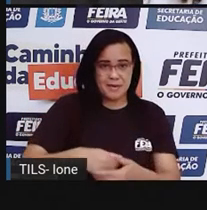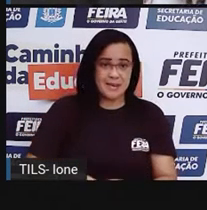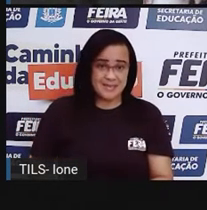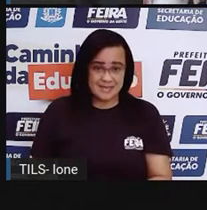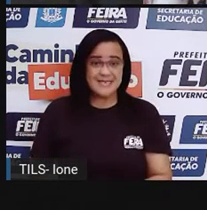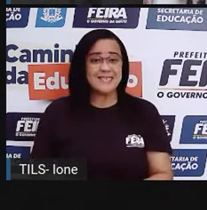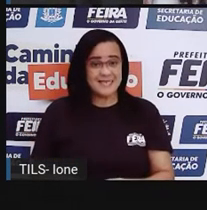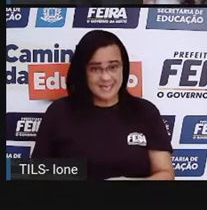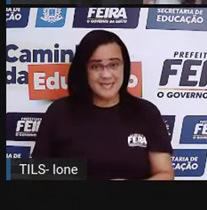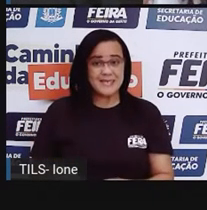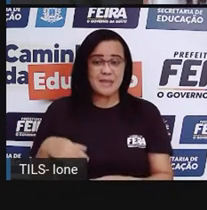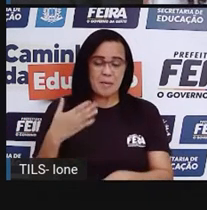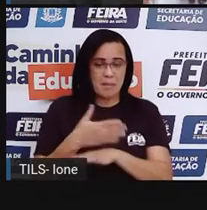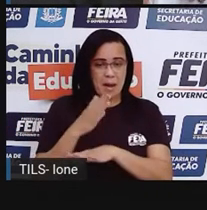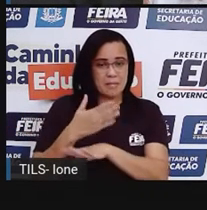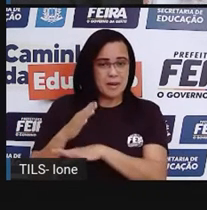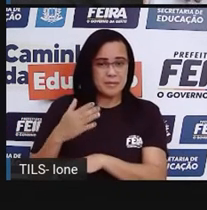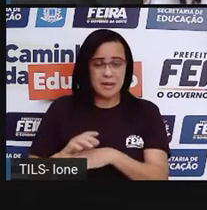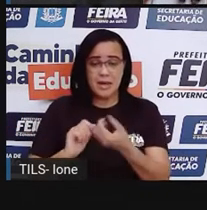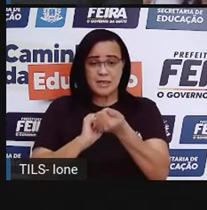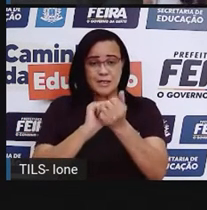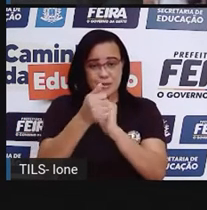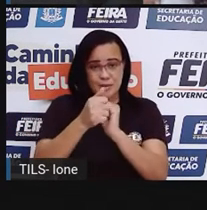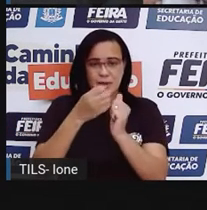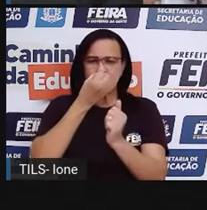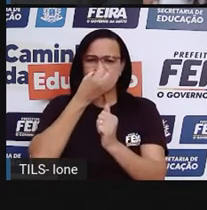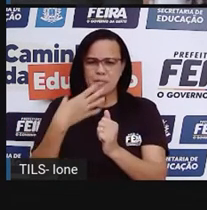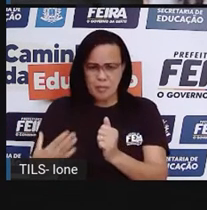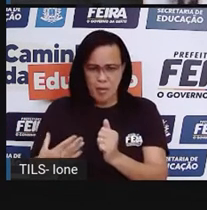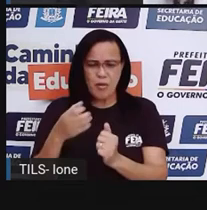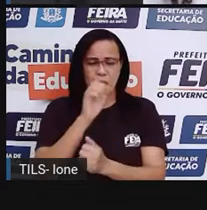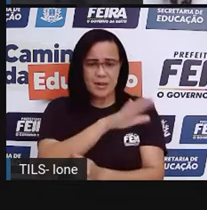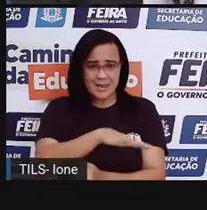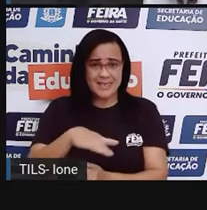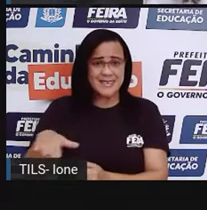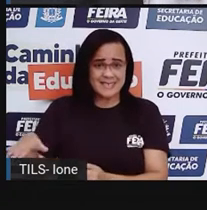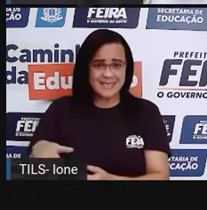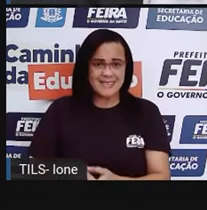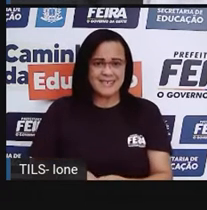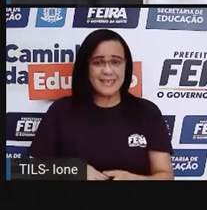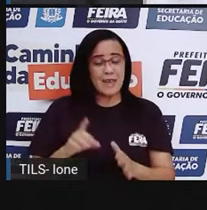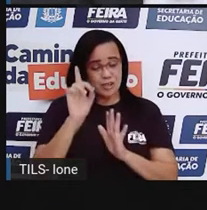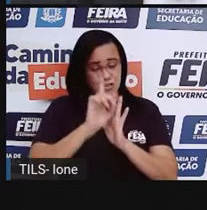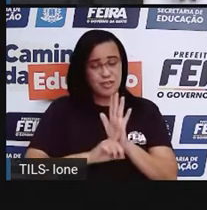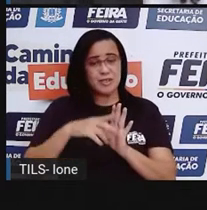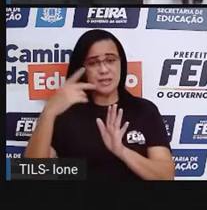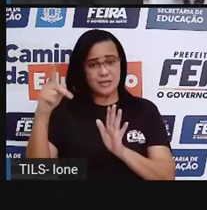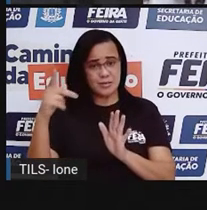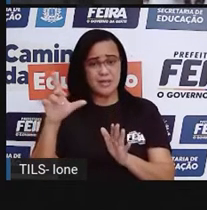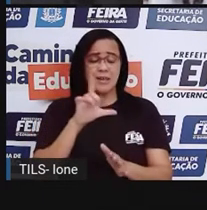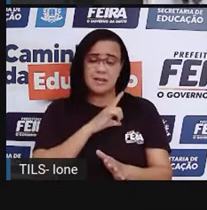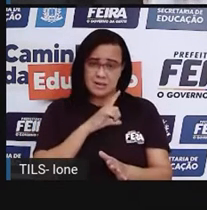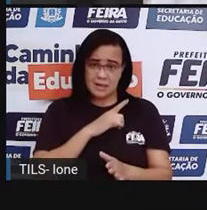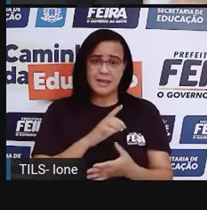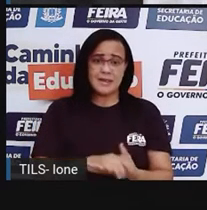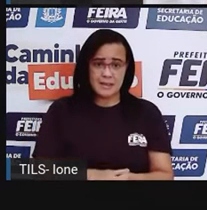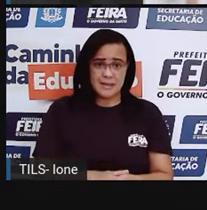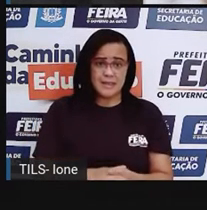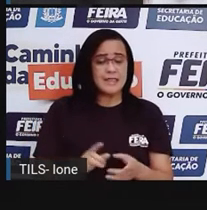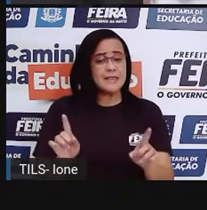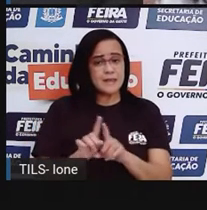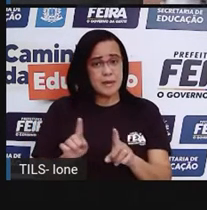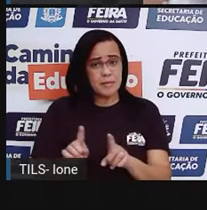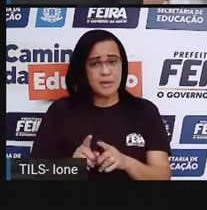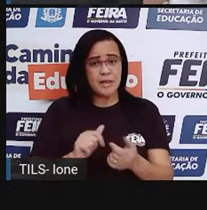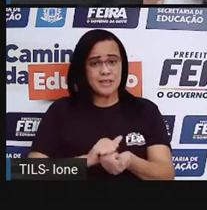Poder praticar esse esporte, né? Ó, sim, pra ter nenhum custo por isso. Além disso, ó, o direito ao esporte.